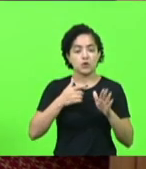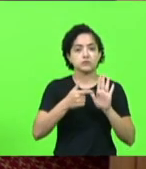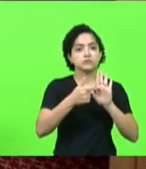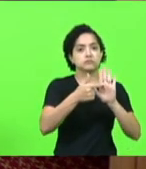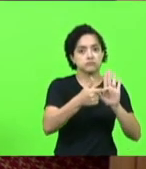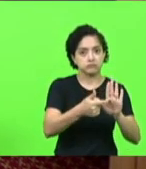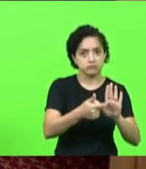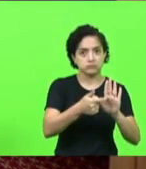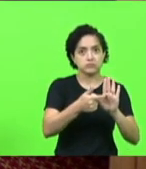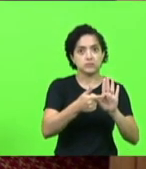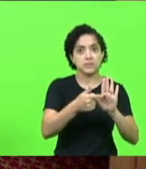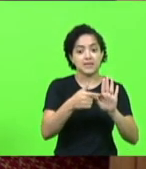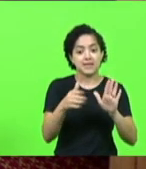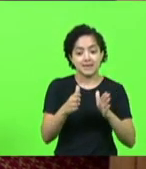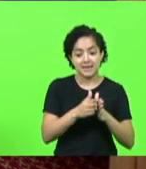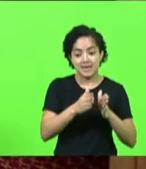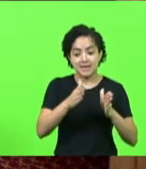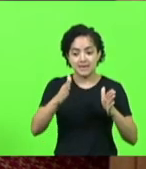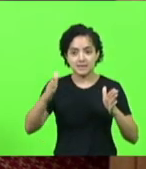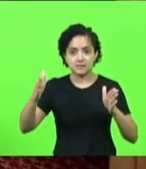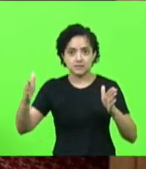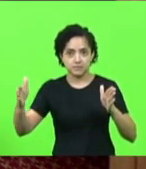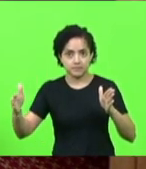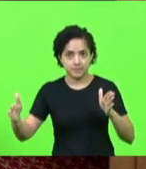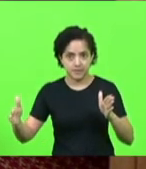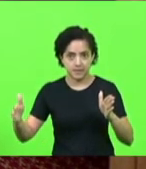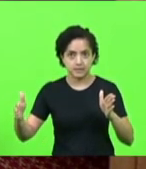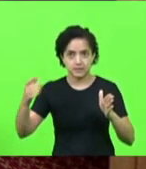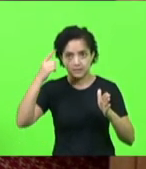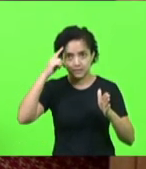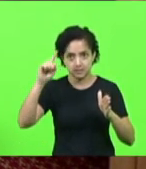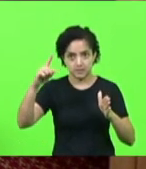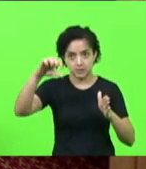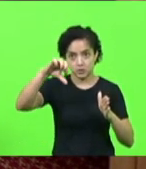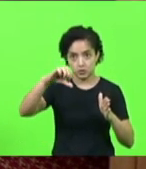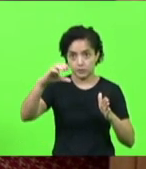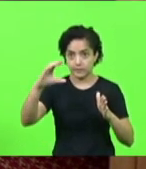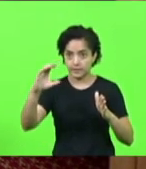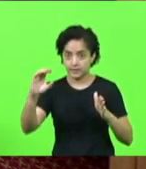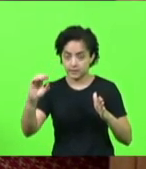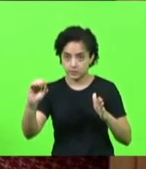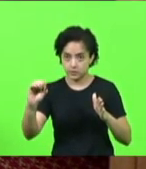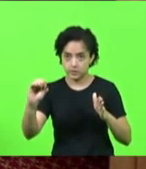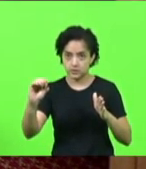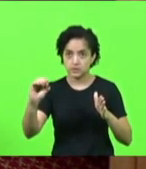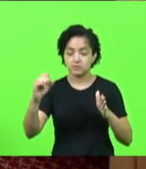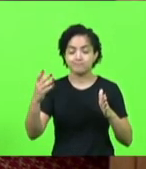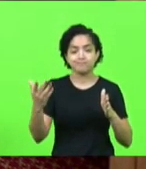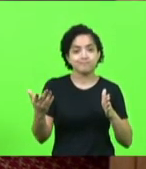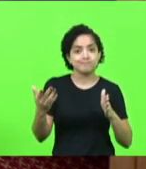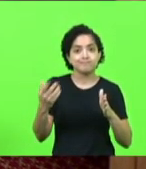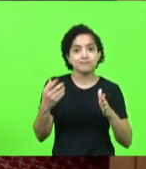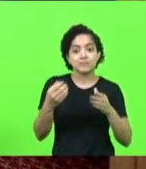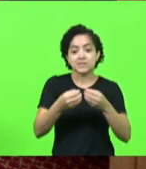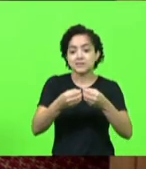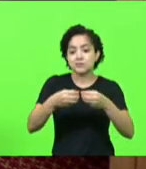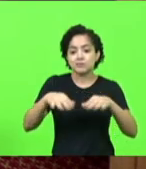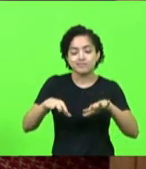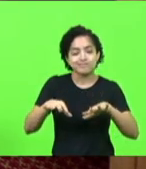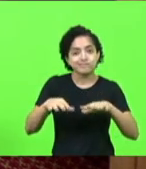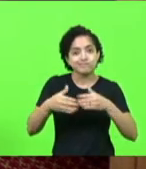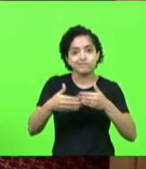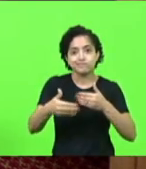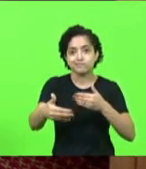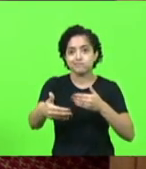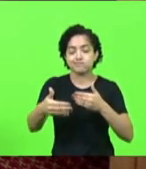é para que esse prazo seja estendido para 90 dias porque senão há um prejuízo muito grande